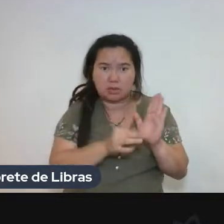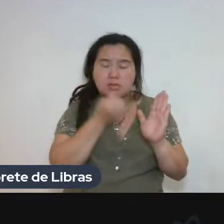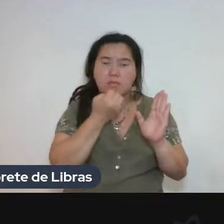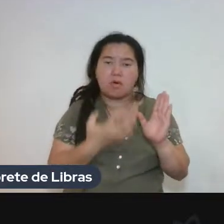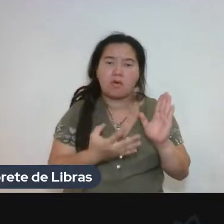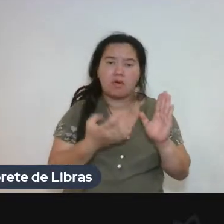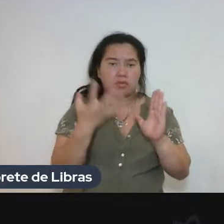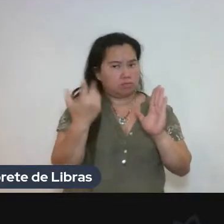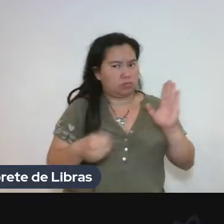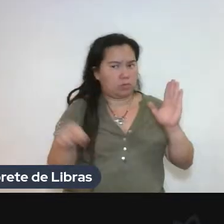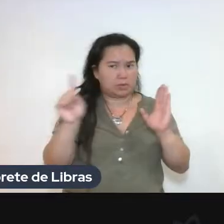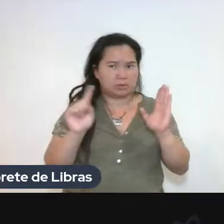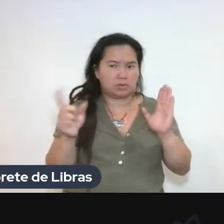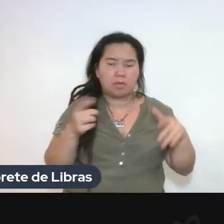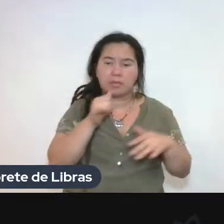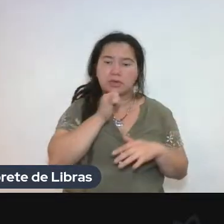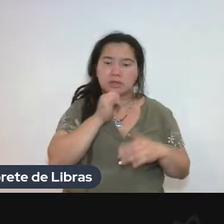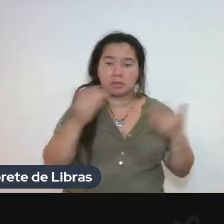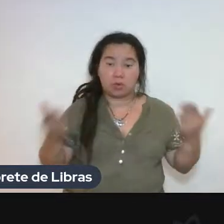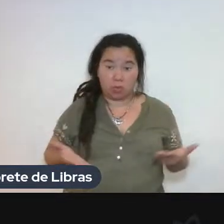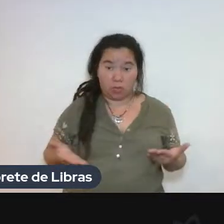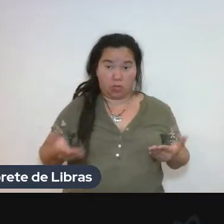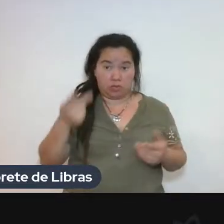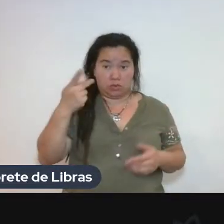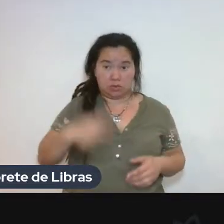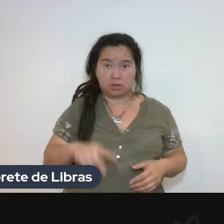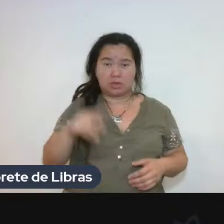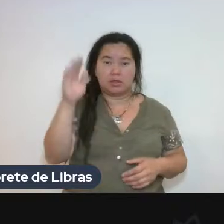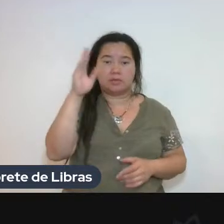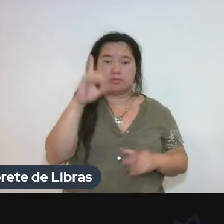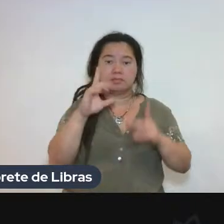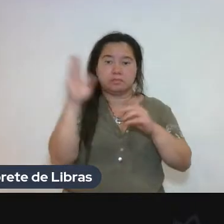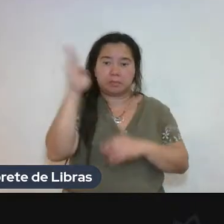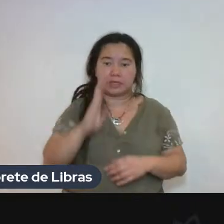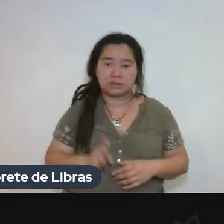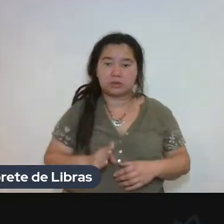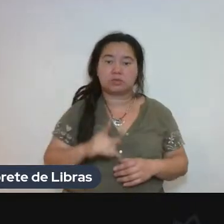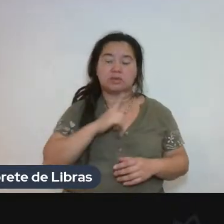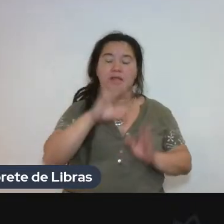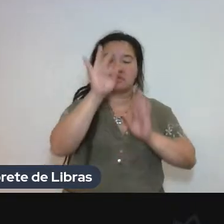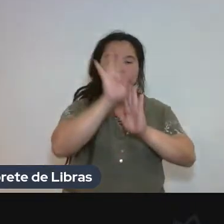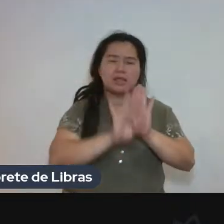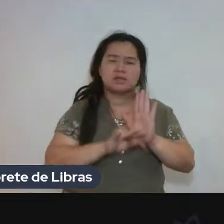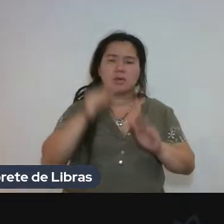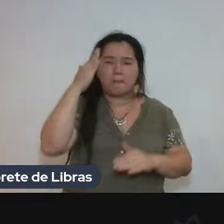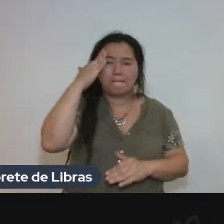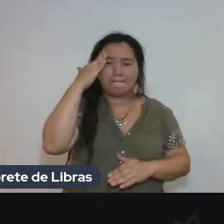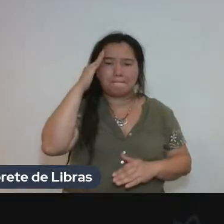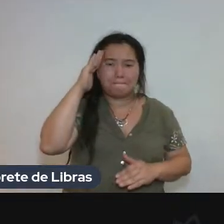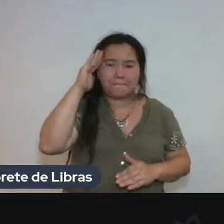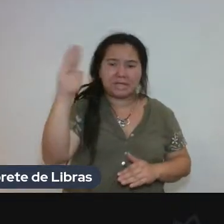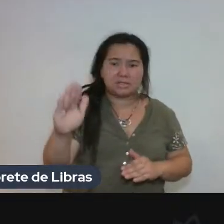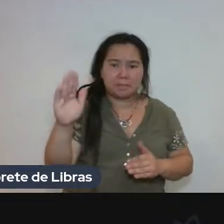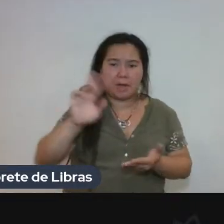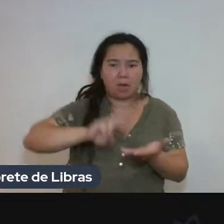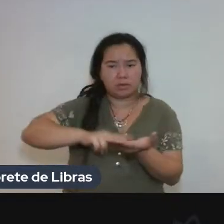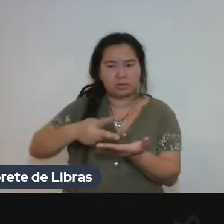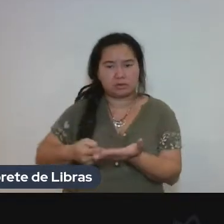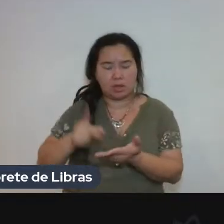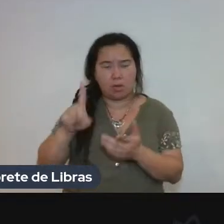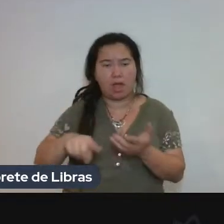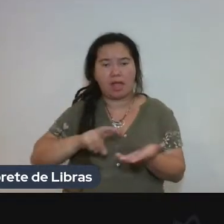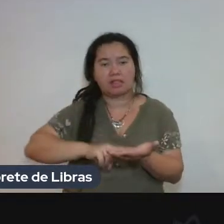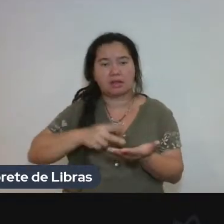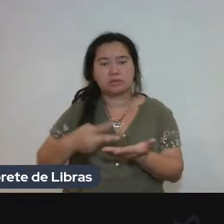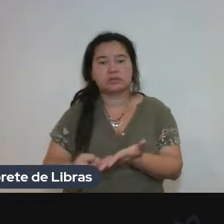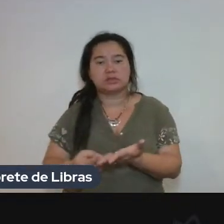vendidas, que estão em circulação, é a obra de traduções indiretas. Não são as traduções diretas hoje, não.